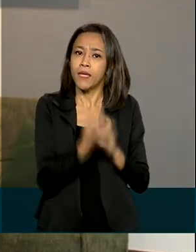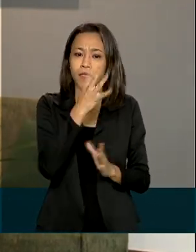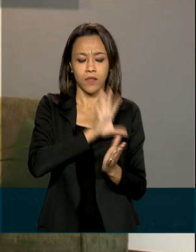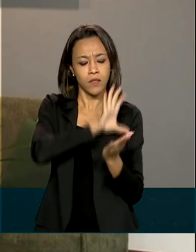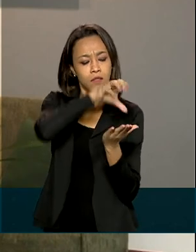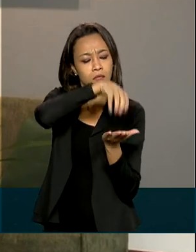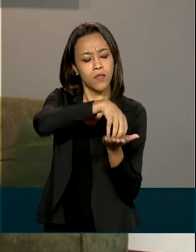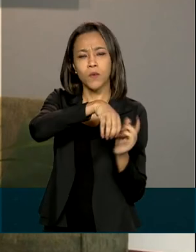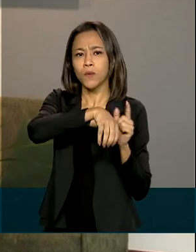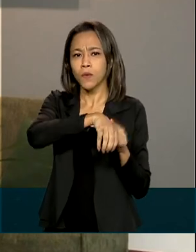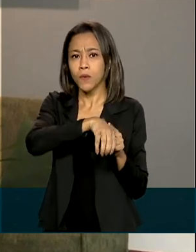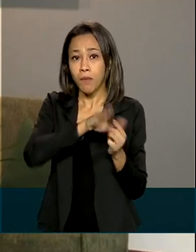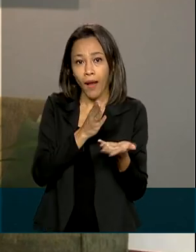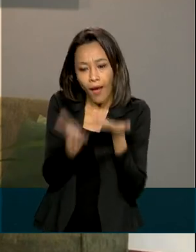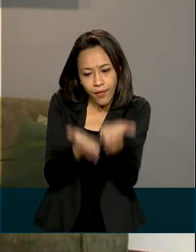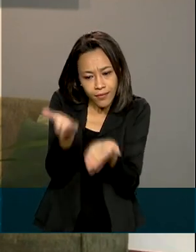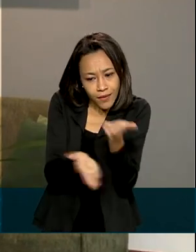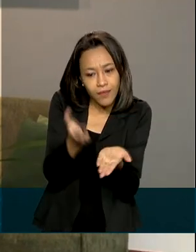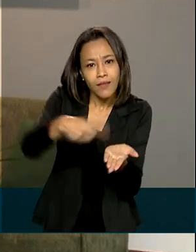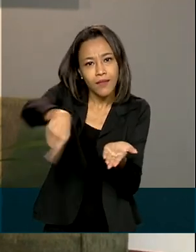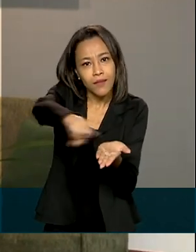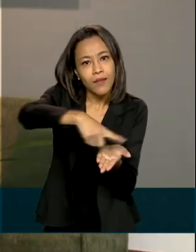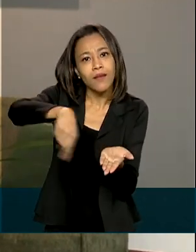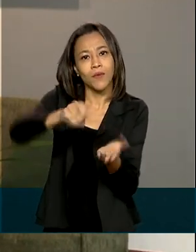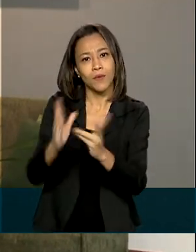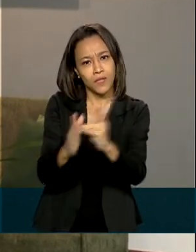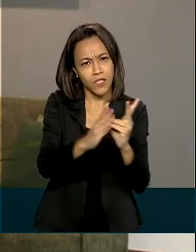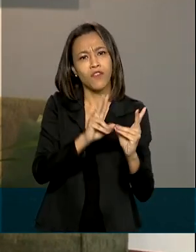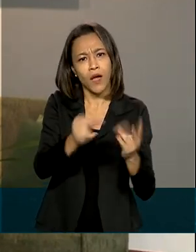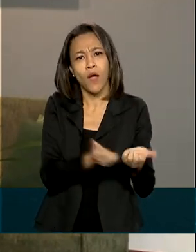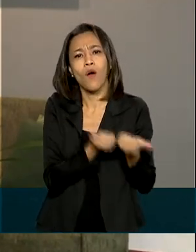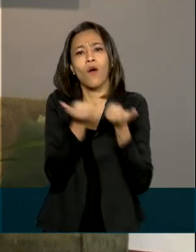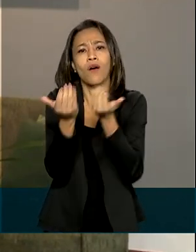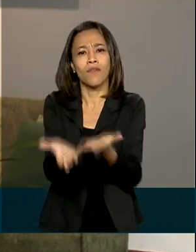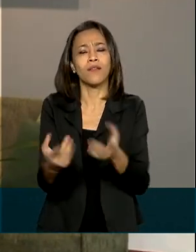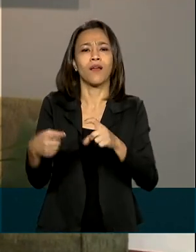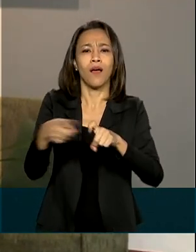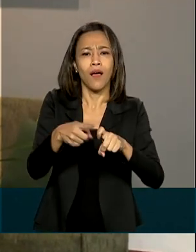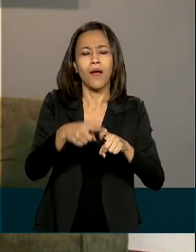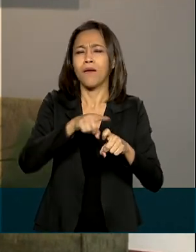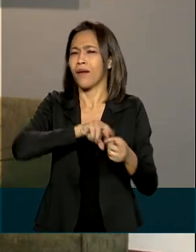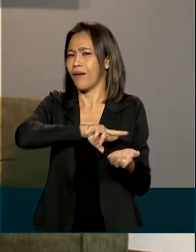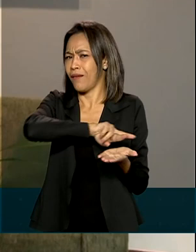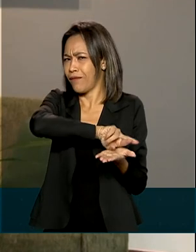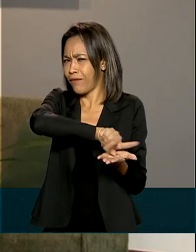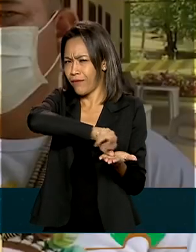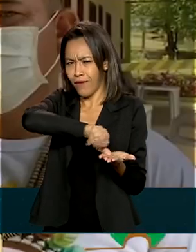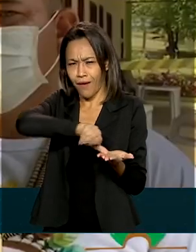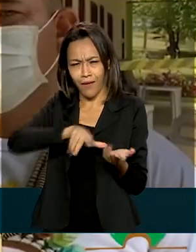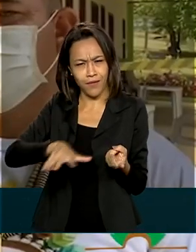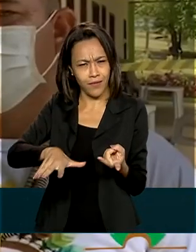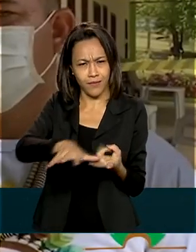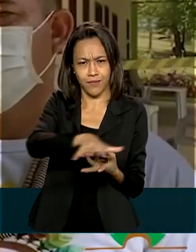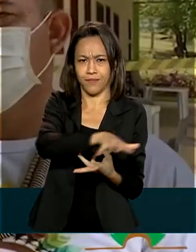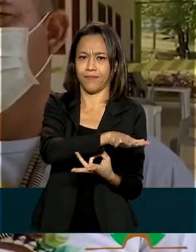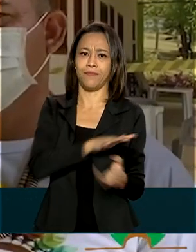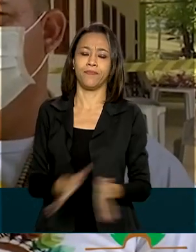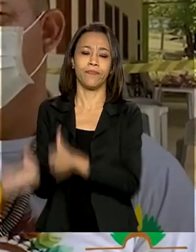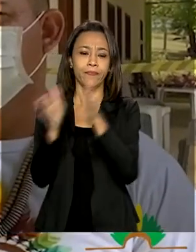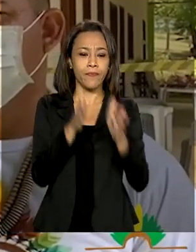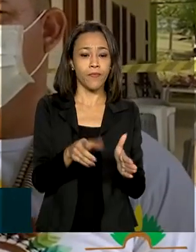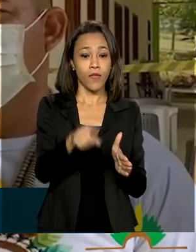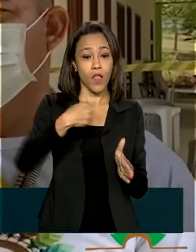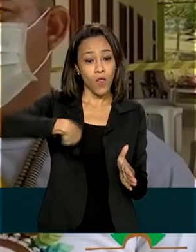atenção primária indígena, que vão oferecer serviços médicos em várias especialidades. Nós estamos aqui